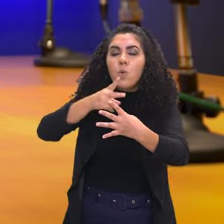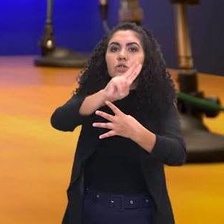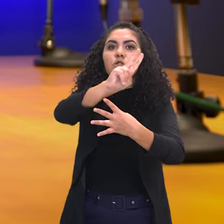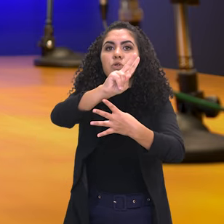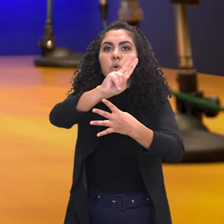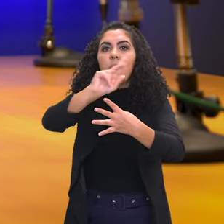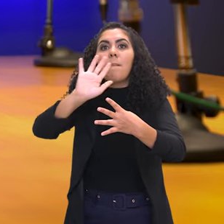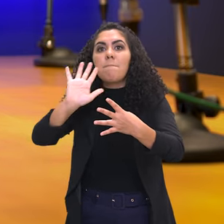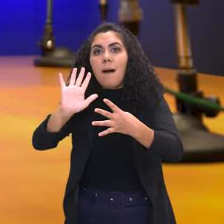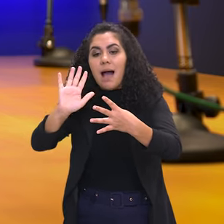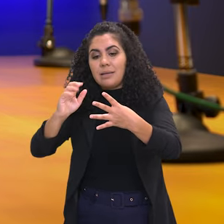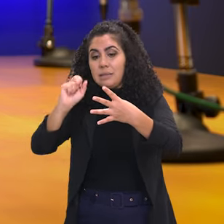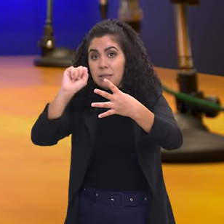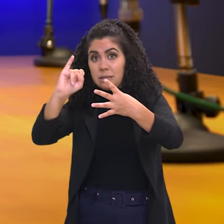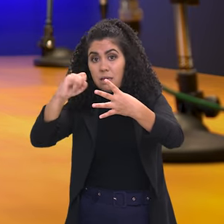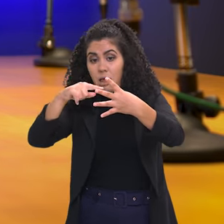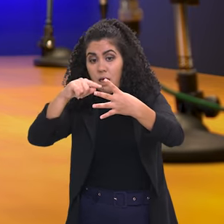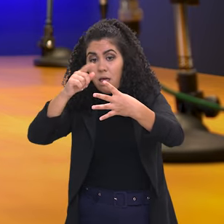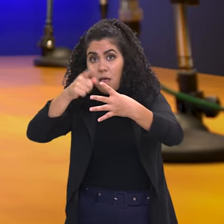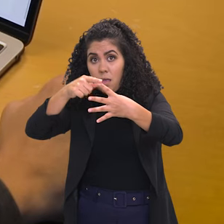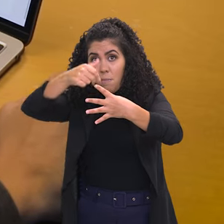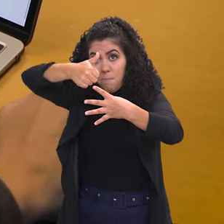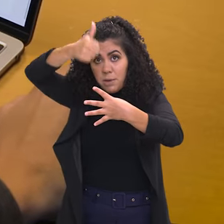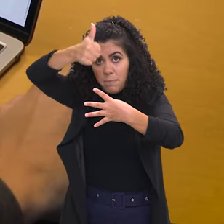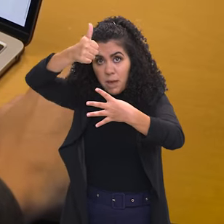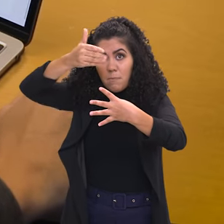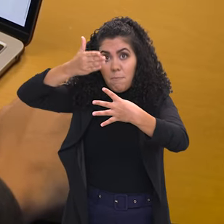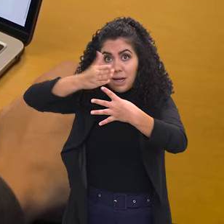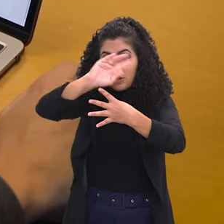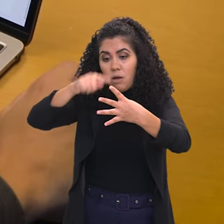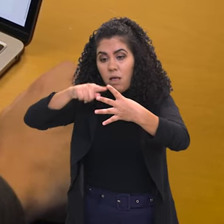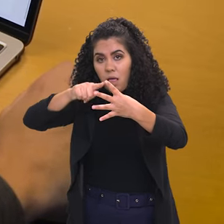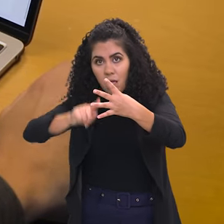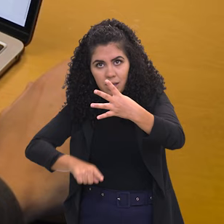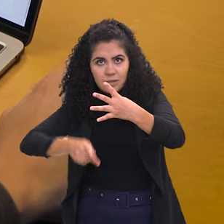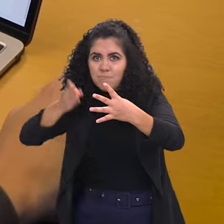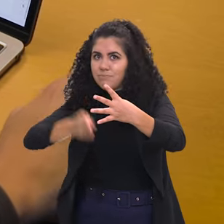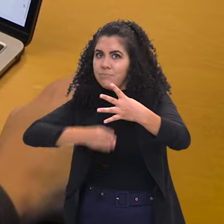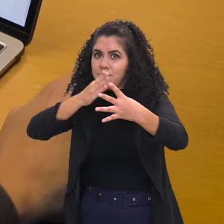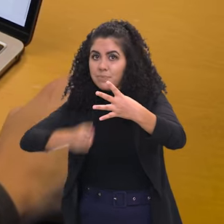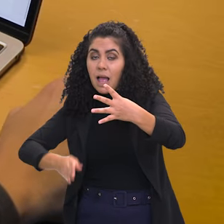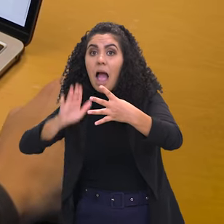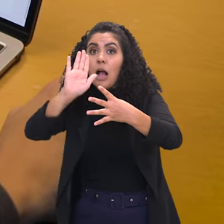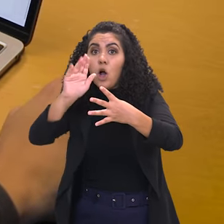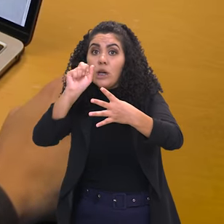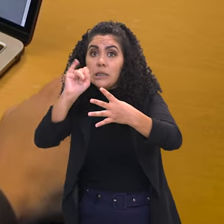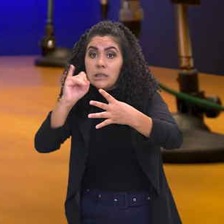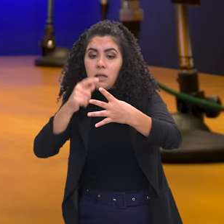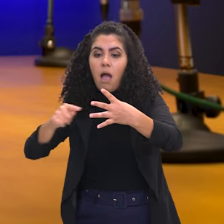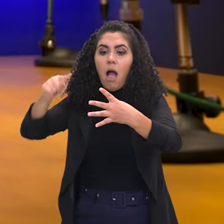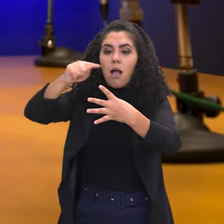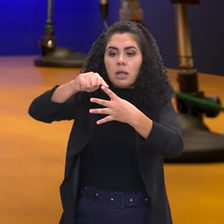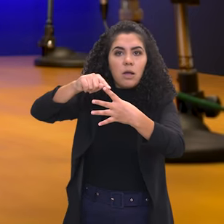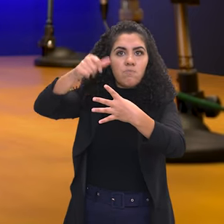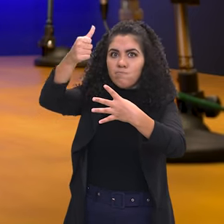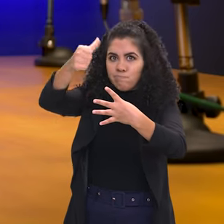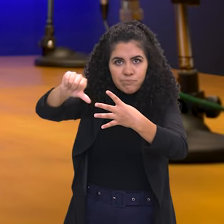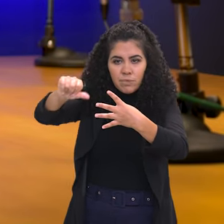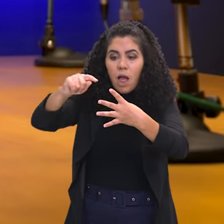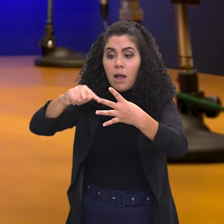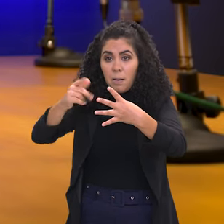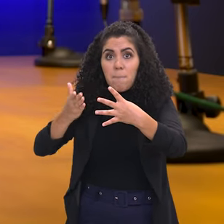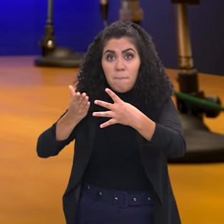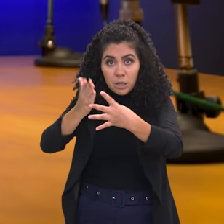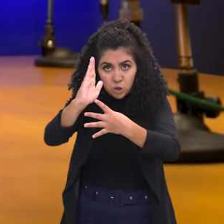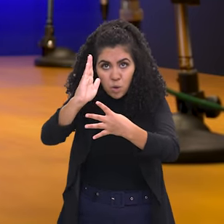mas não aqueles que você ranqueou abaixo de terceiro. Então aqui, eu estou ciente, avanço. A próxima escolha do